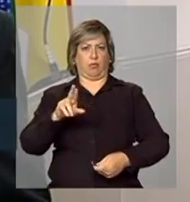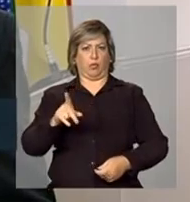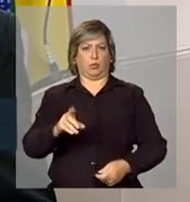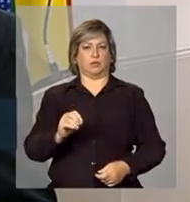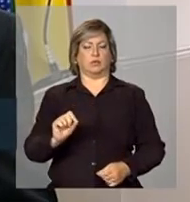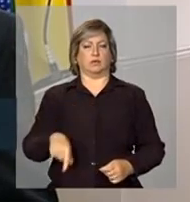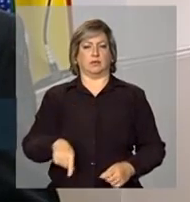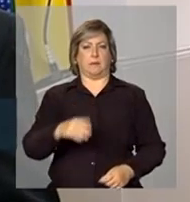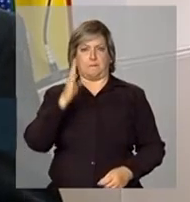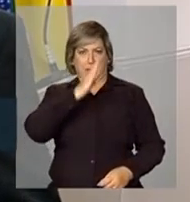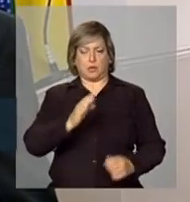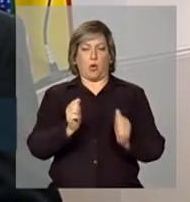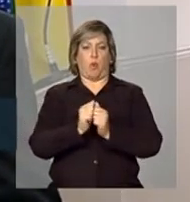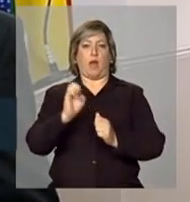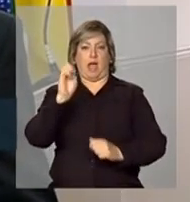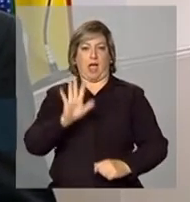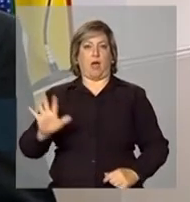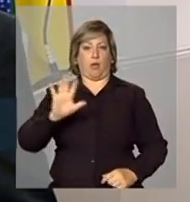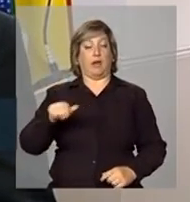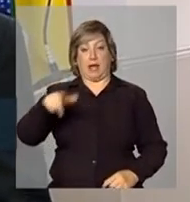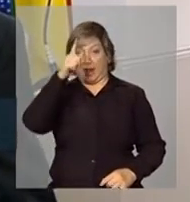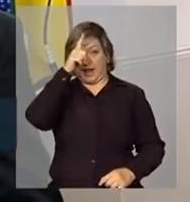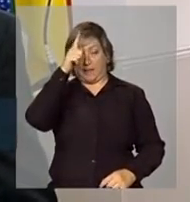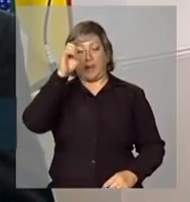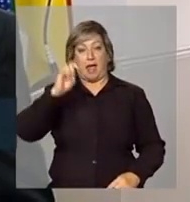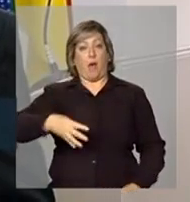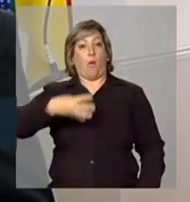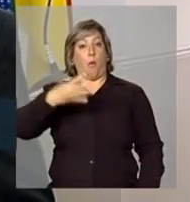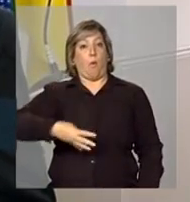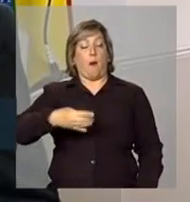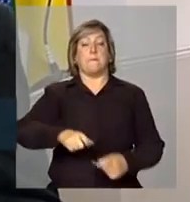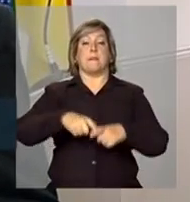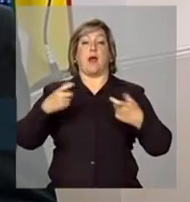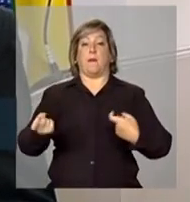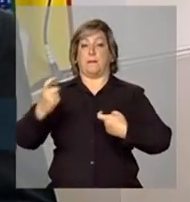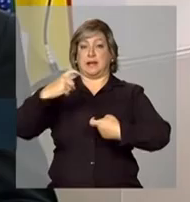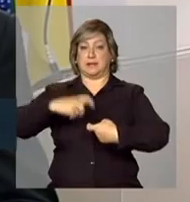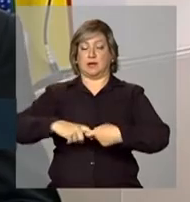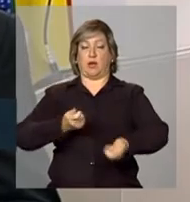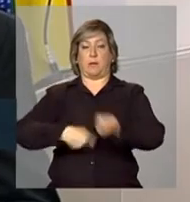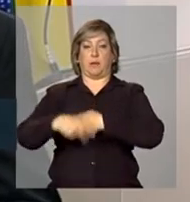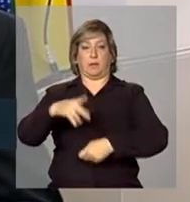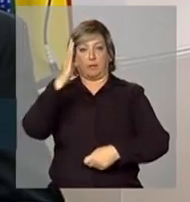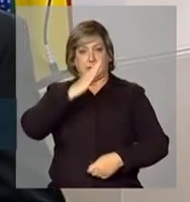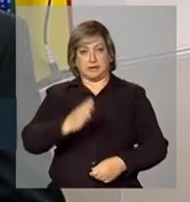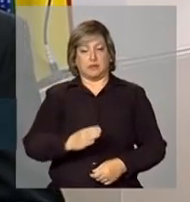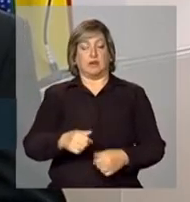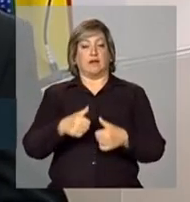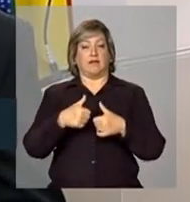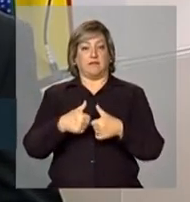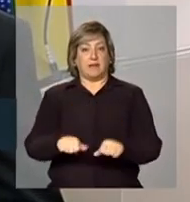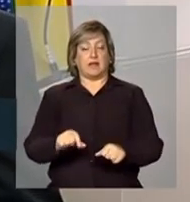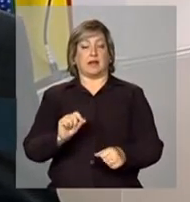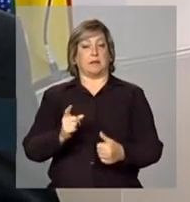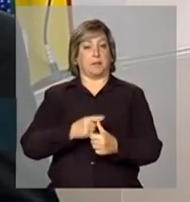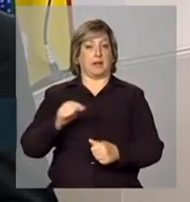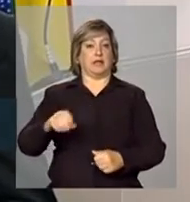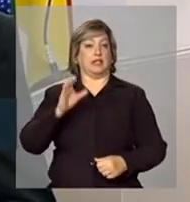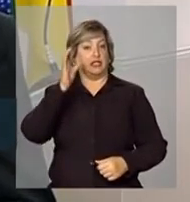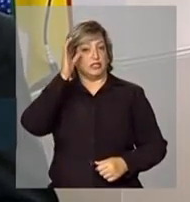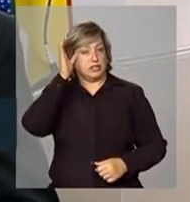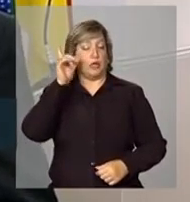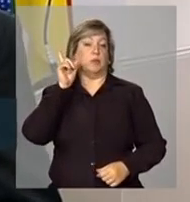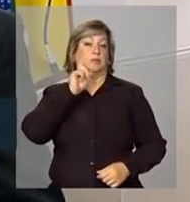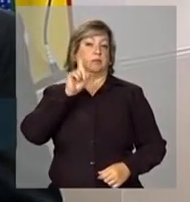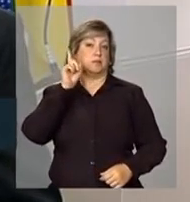com a União Europeia. A Alemanha é o quarto maior parceiro comercial do Brasil e fica atrás apenas da China, Estados